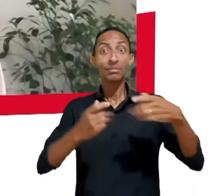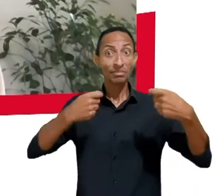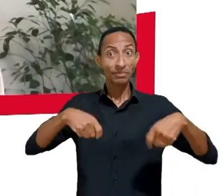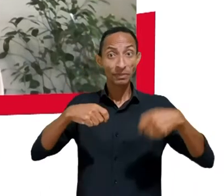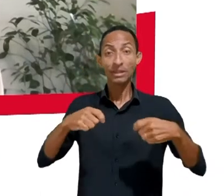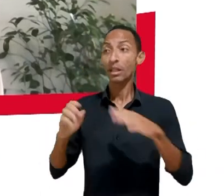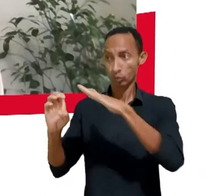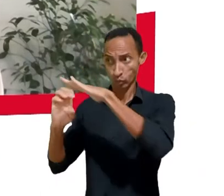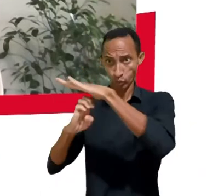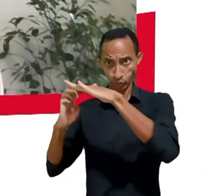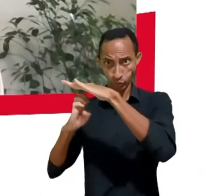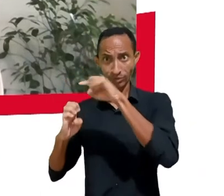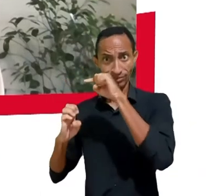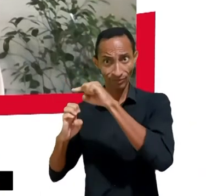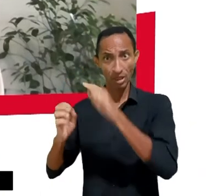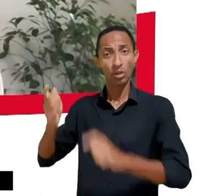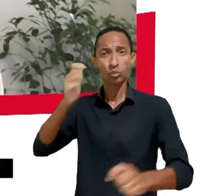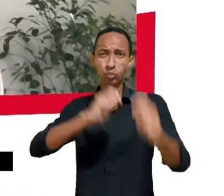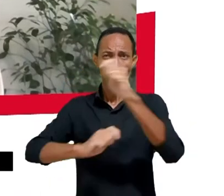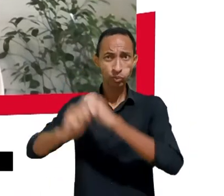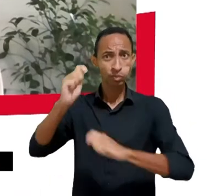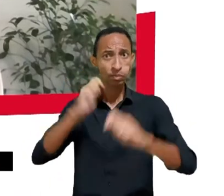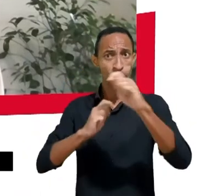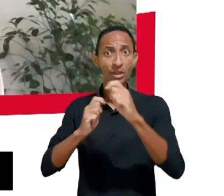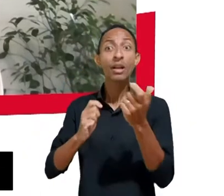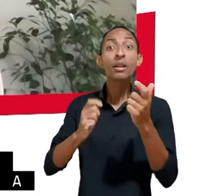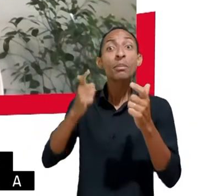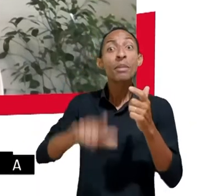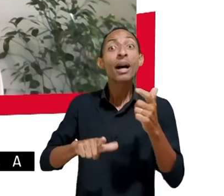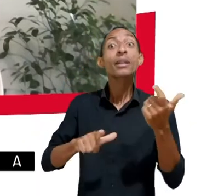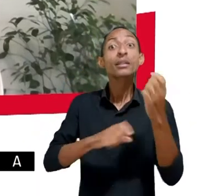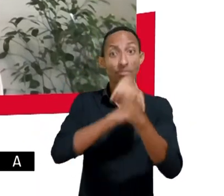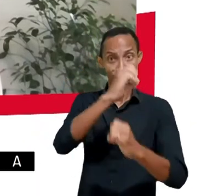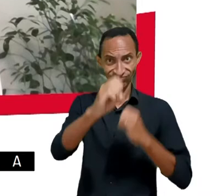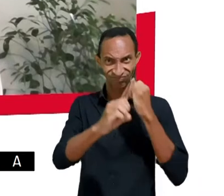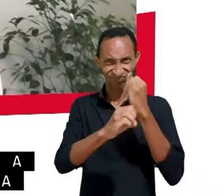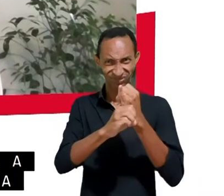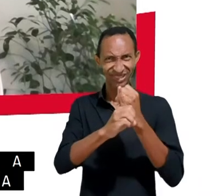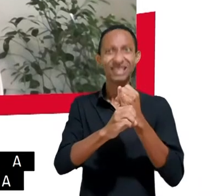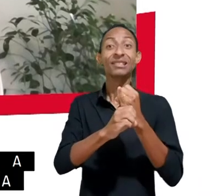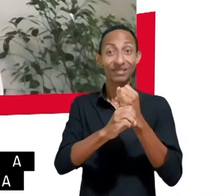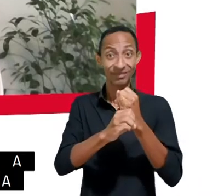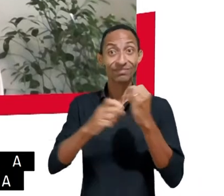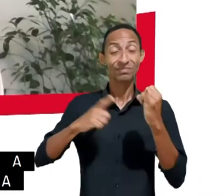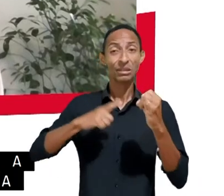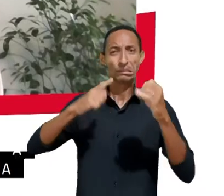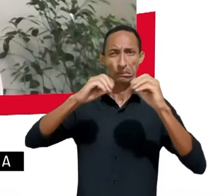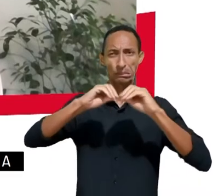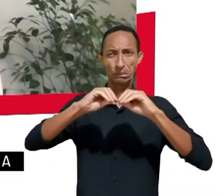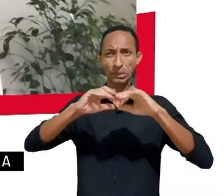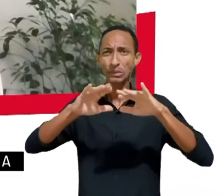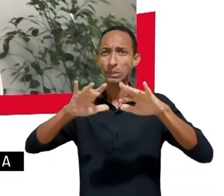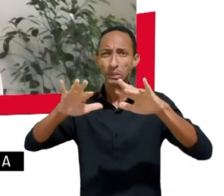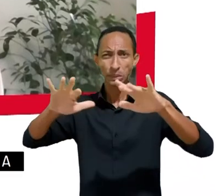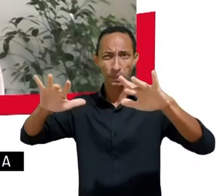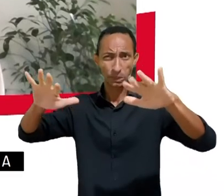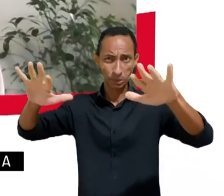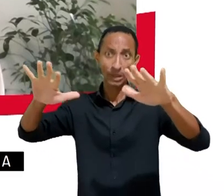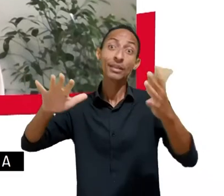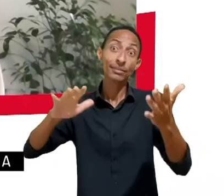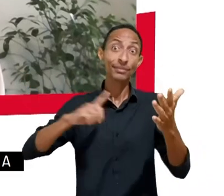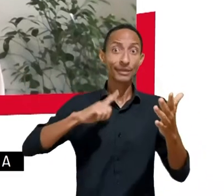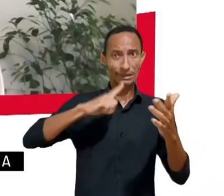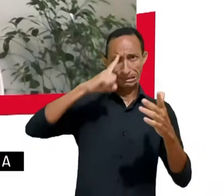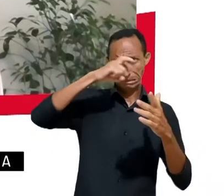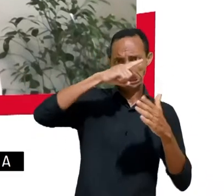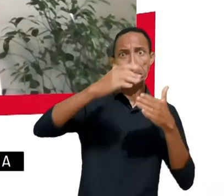por outro, a ampliação do uso da internet na vida de crianças e adolescentes tem trazido novos desafios igualmente relevantes para a garantia